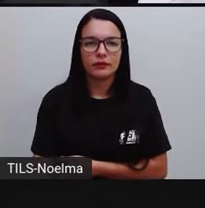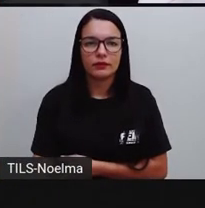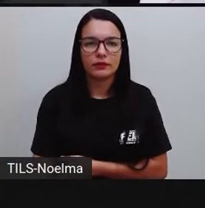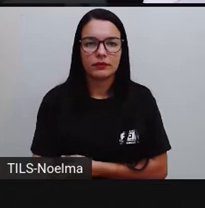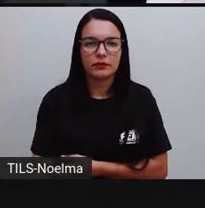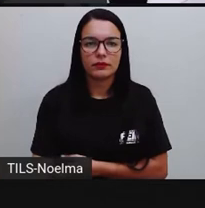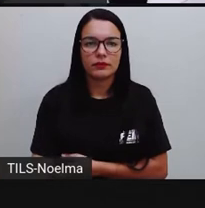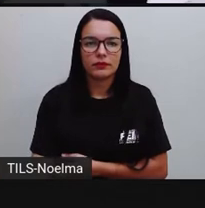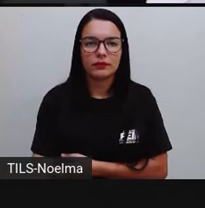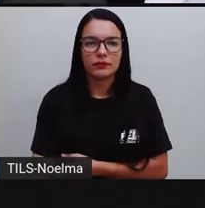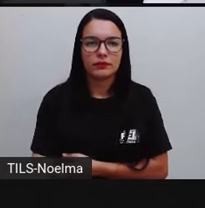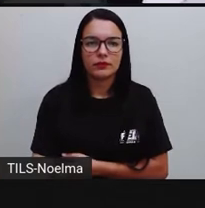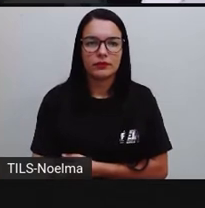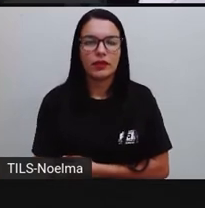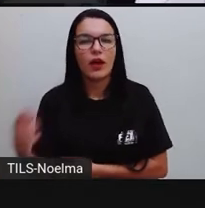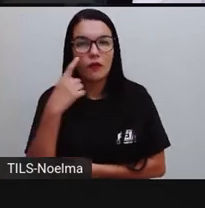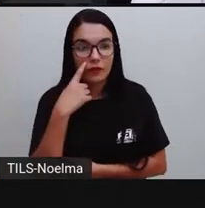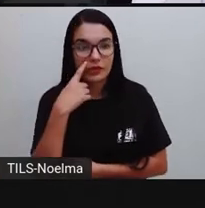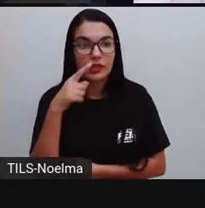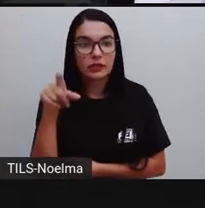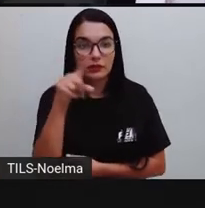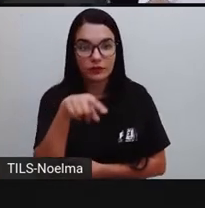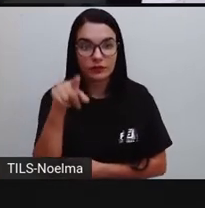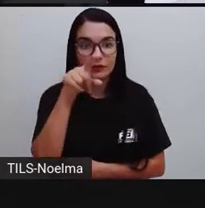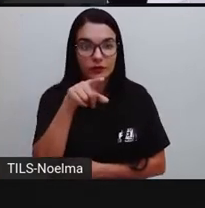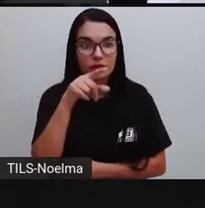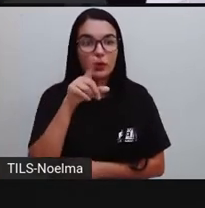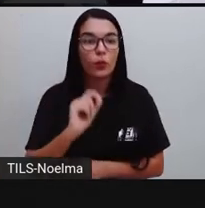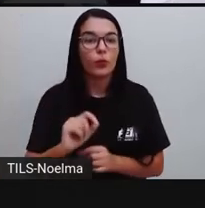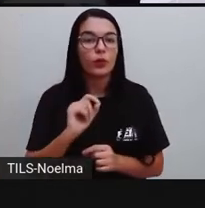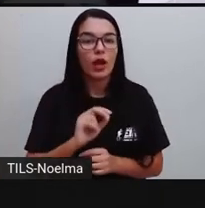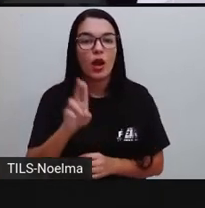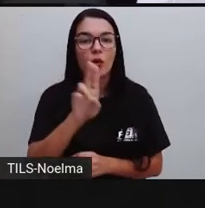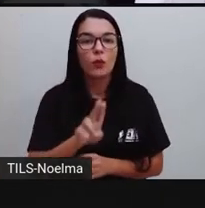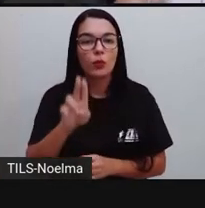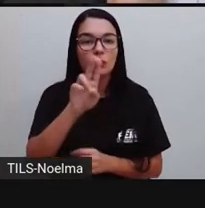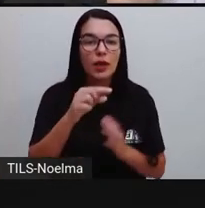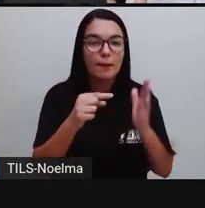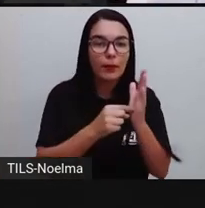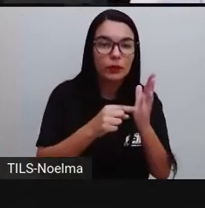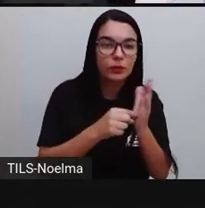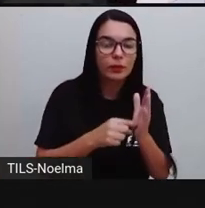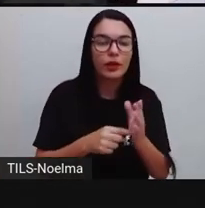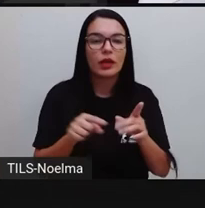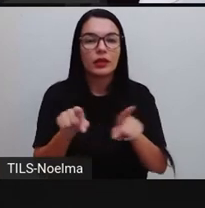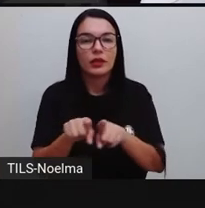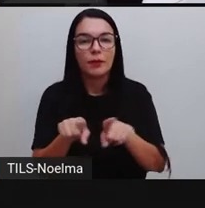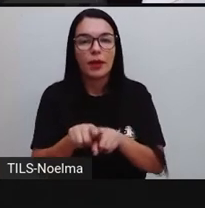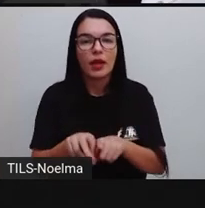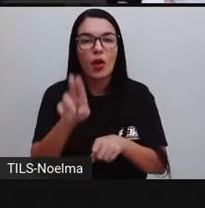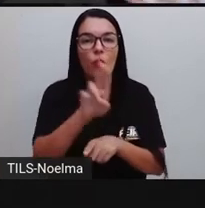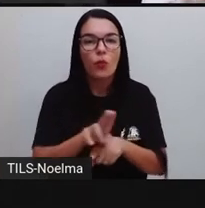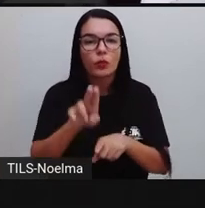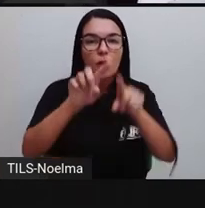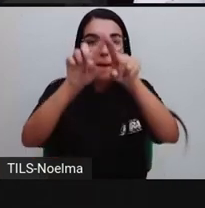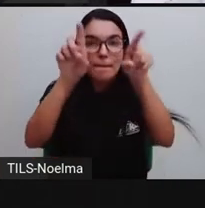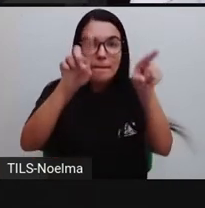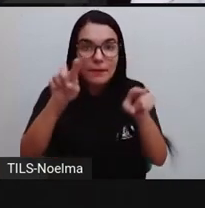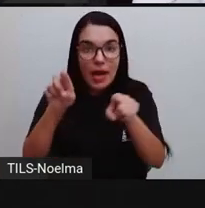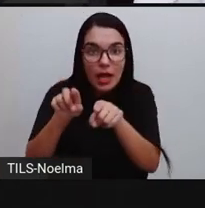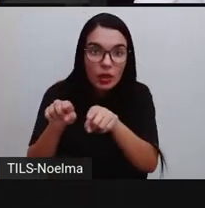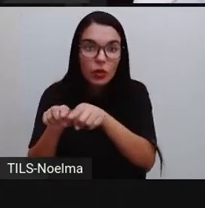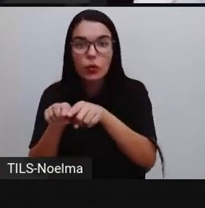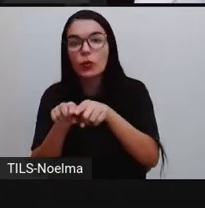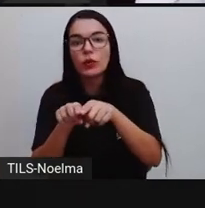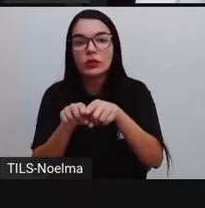o uso da pontuação, o uso das onomatopeias. Observem tudo o que está aparecendo